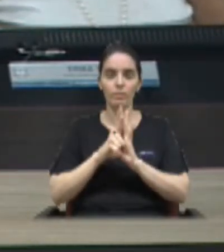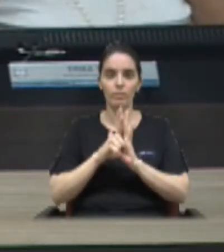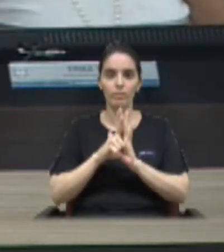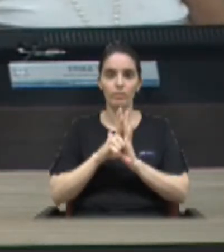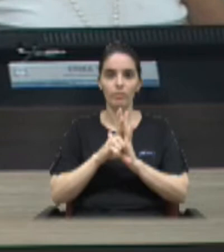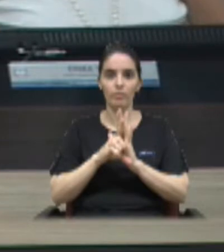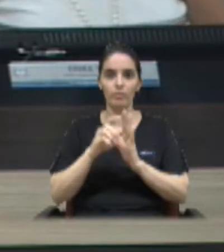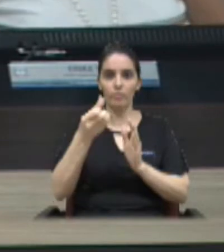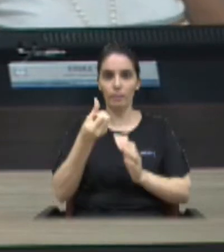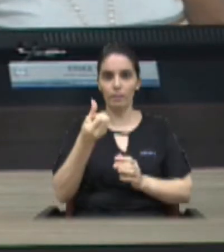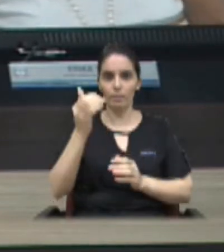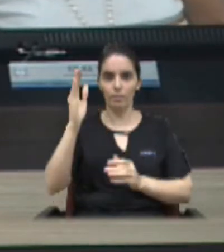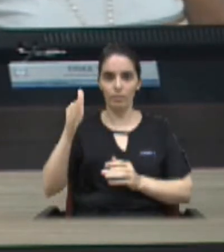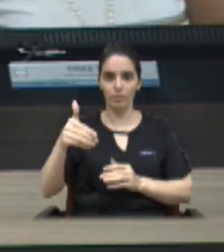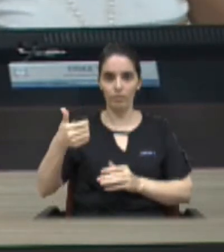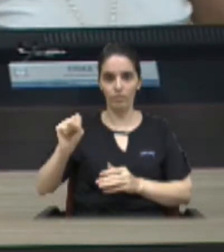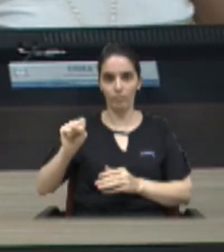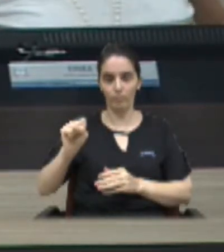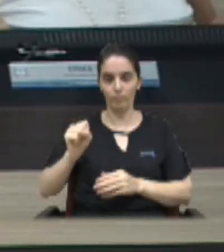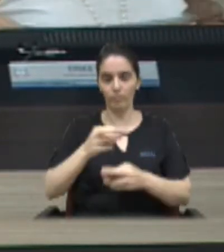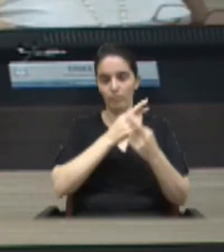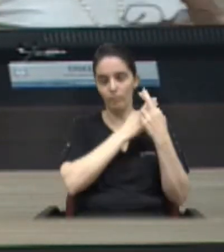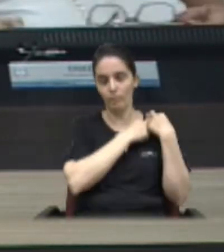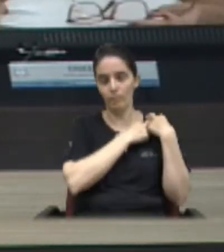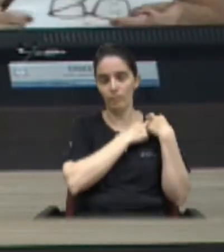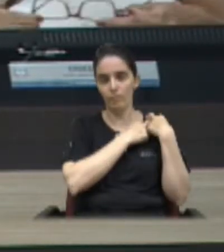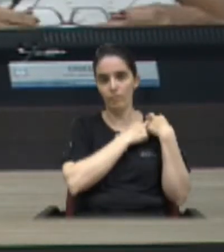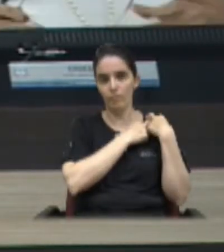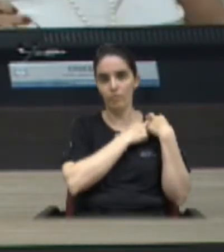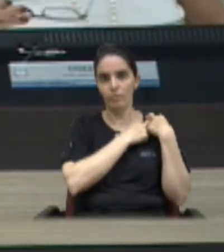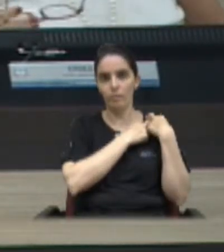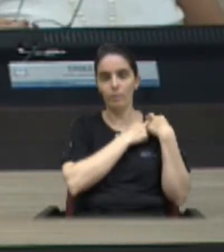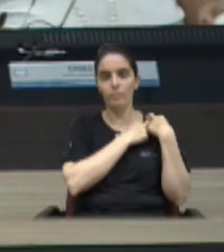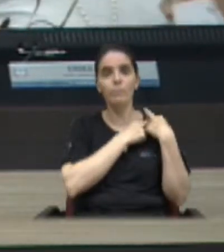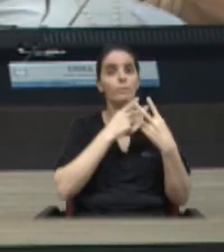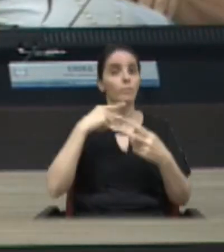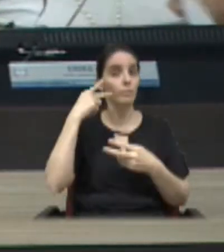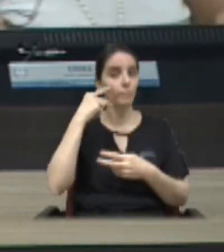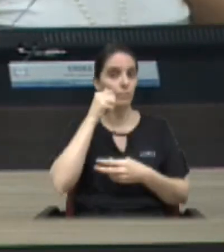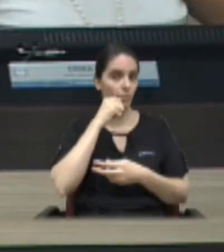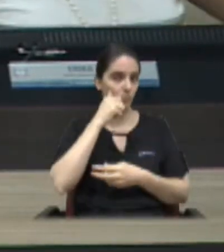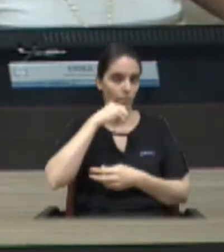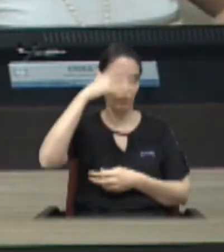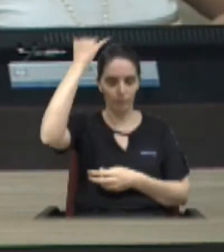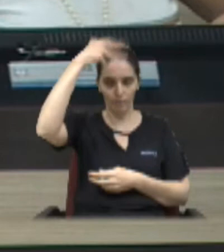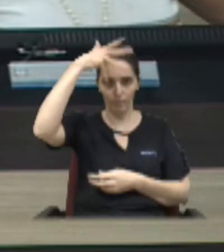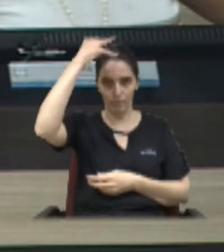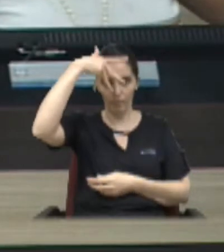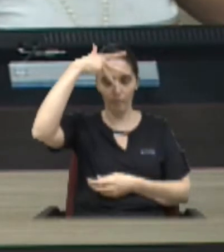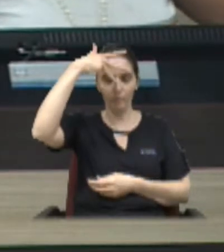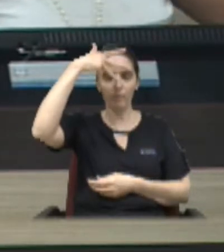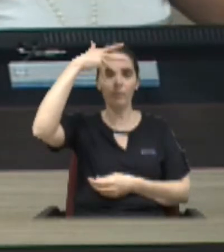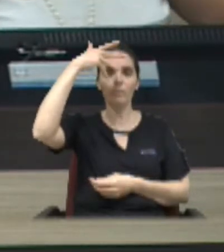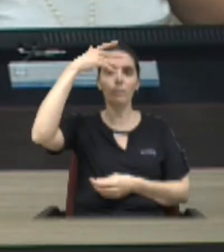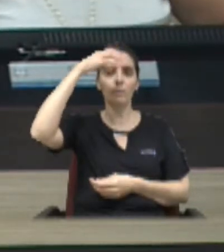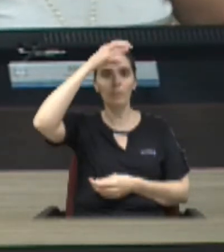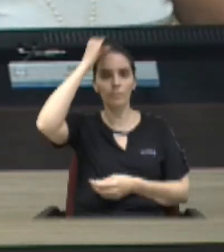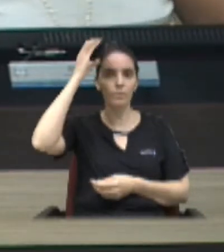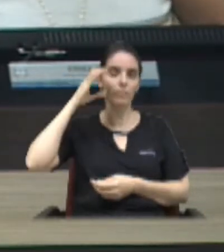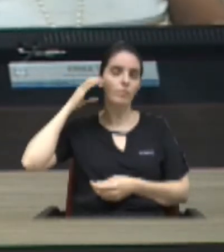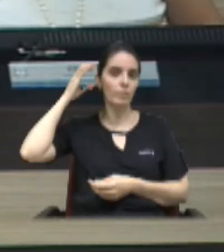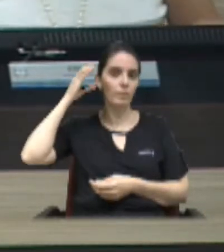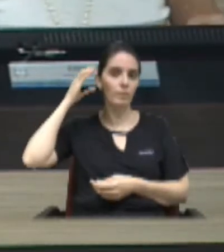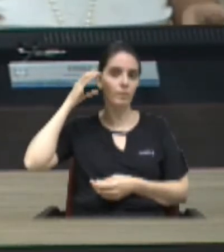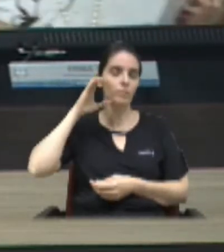6 barra 2018 autoridade excelentíssimas senhoras Erika Cristina Tanque Moia Carolina de Moraes